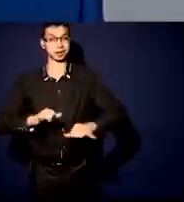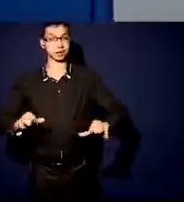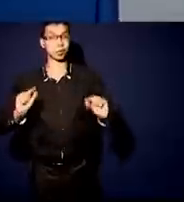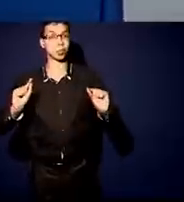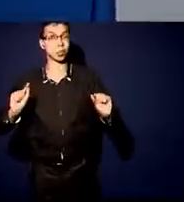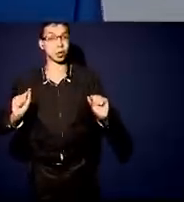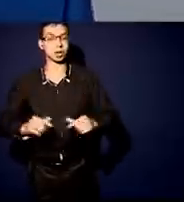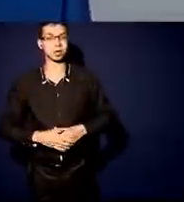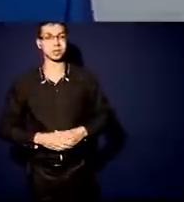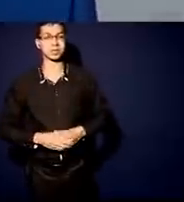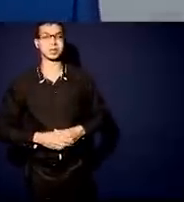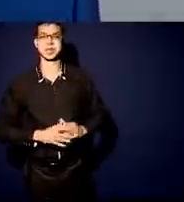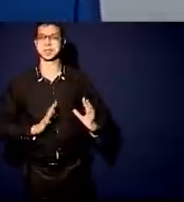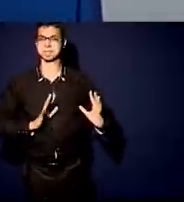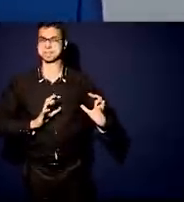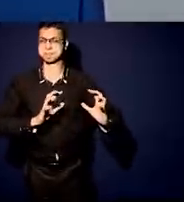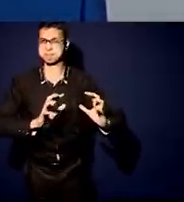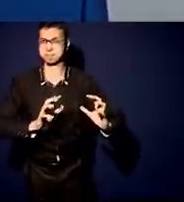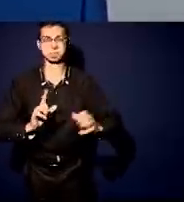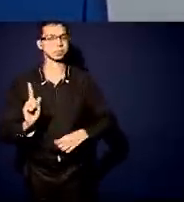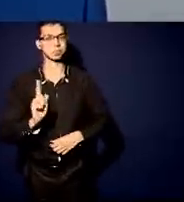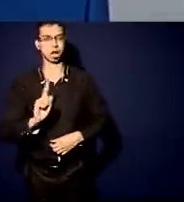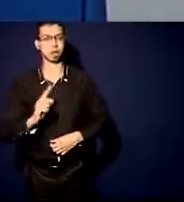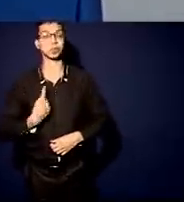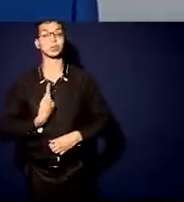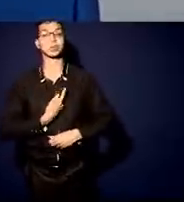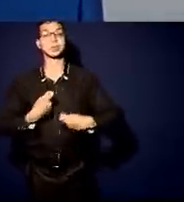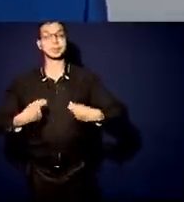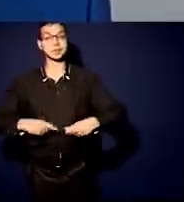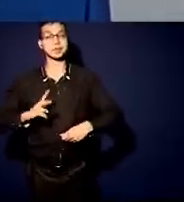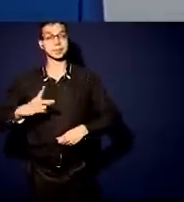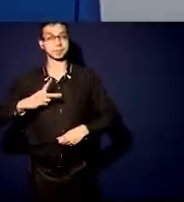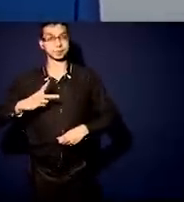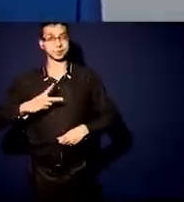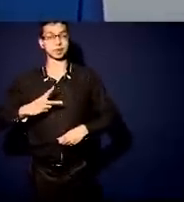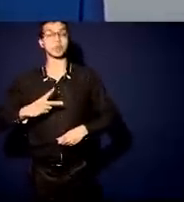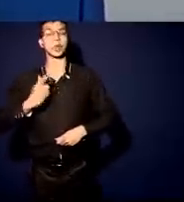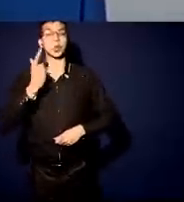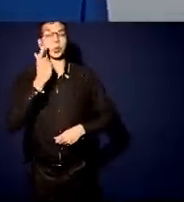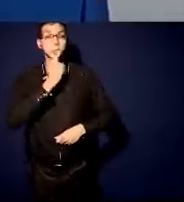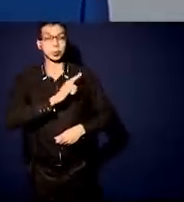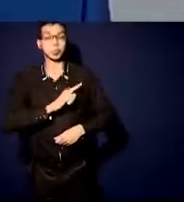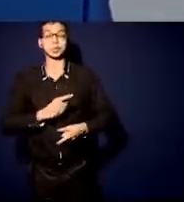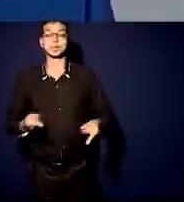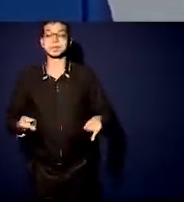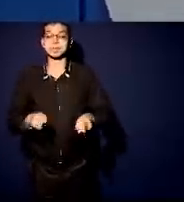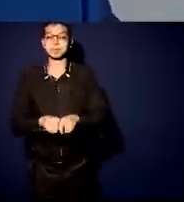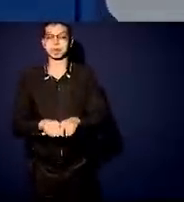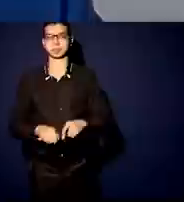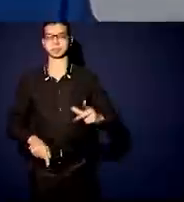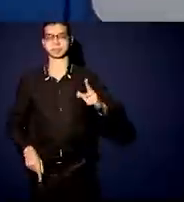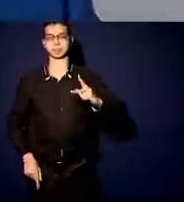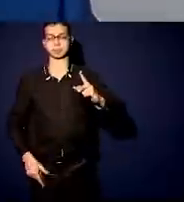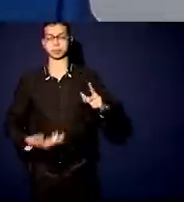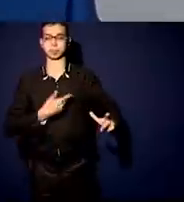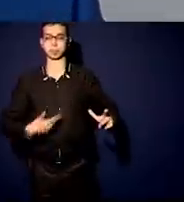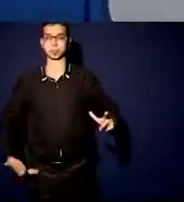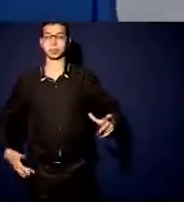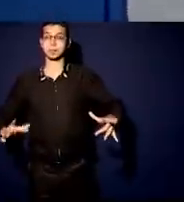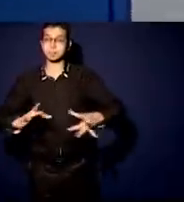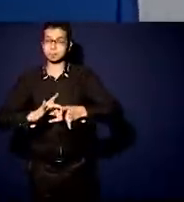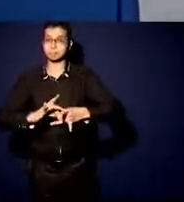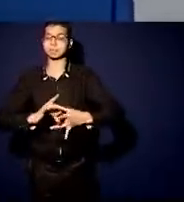Não, vai ser na ação. Vai ser num grande programa de concessão, de privatização, de parceria público-privada, um grande programa de